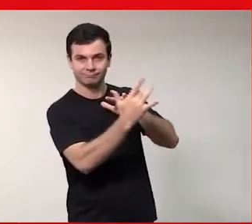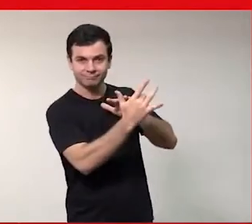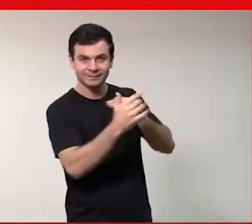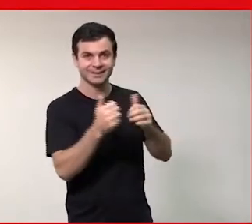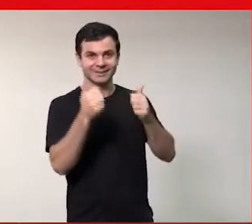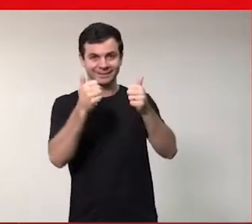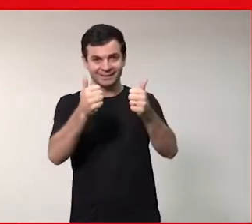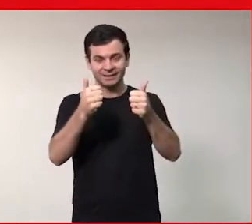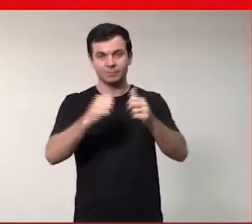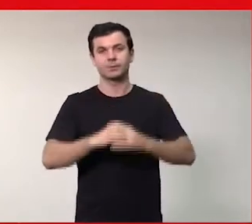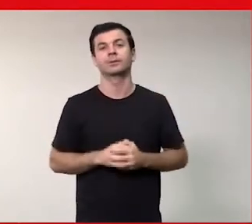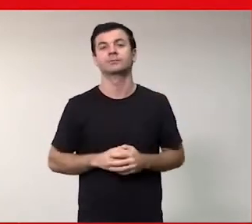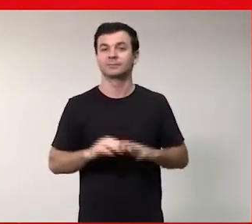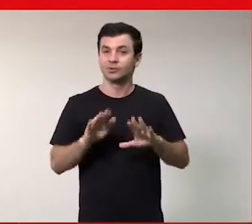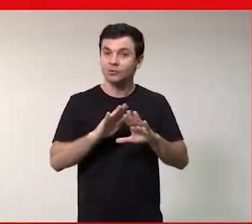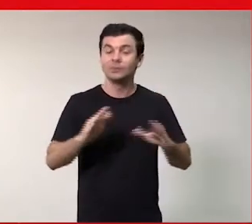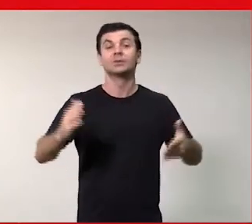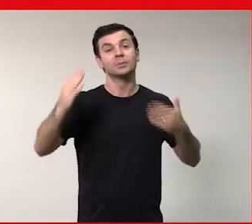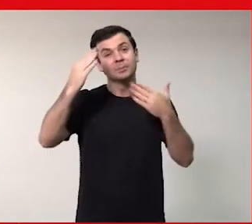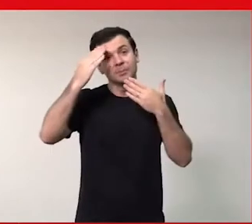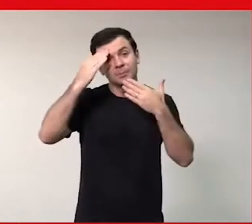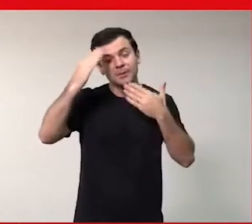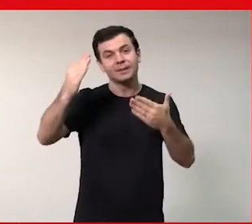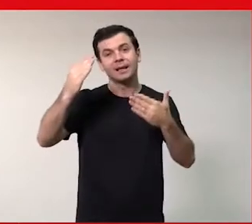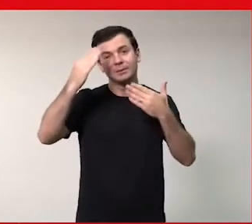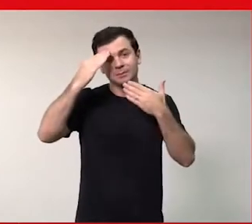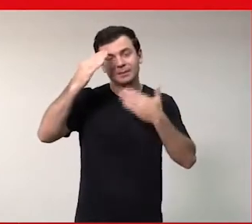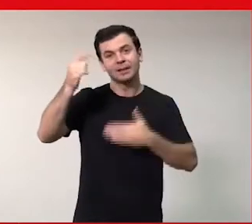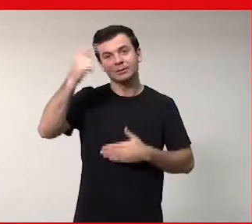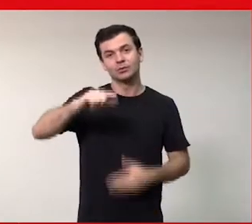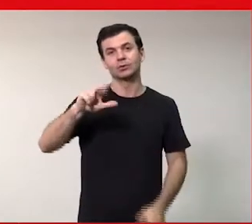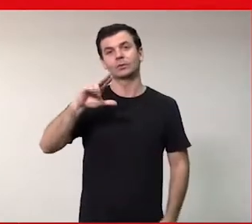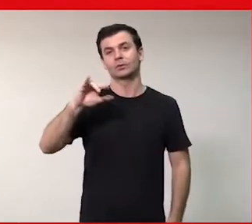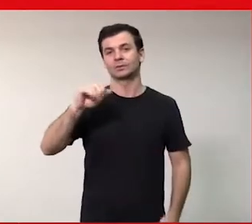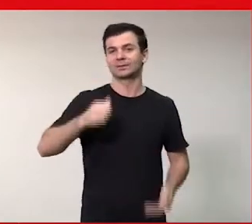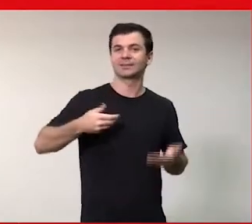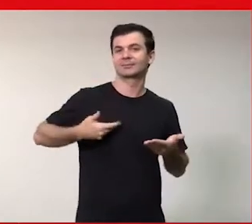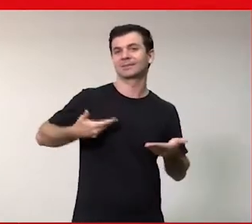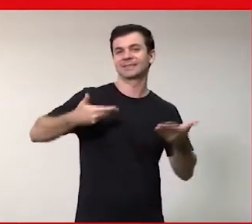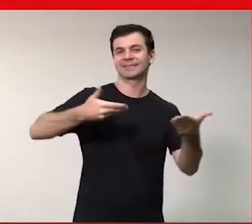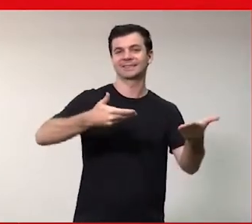É isso, obrigada, gente, novamente, obrigada, Luciana, pelo convite.